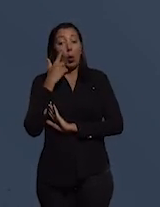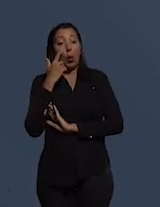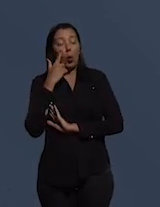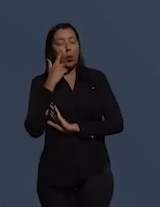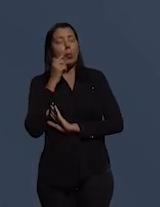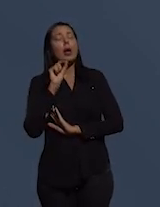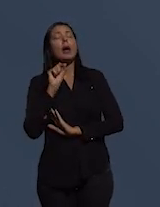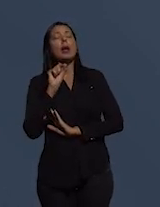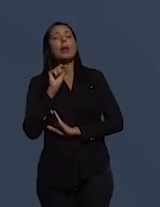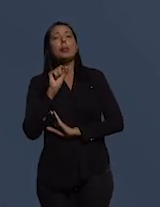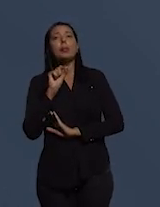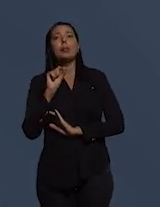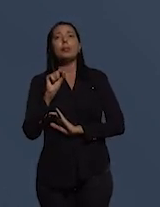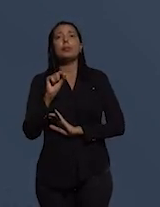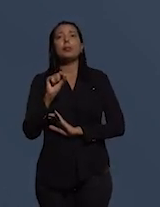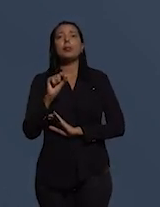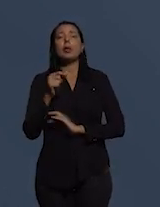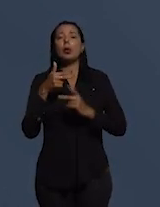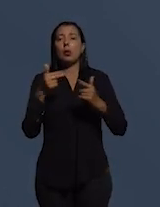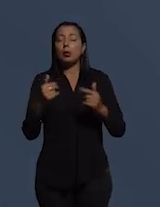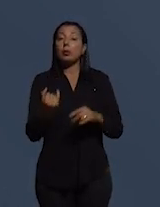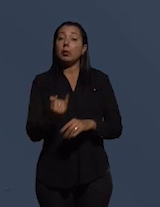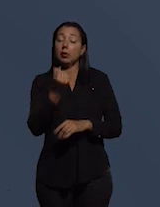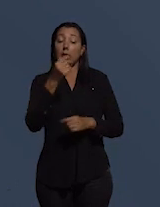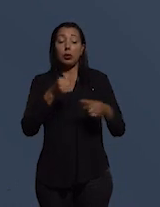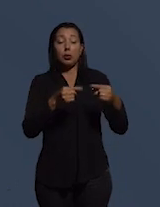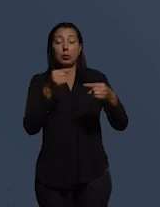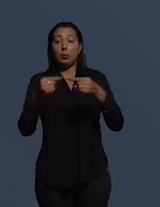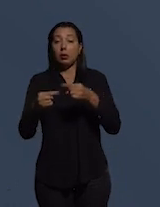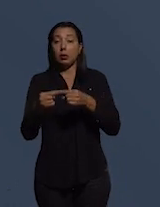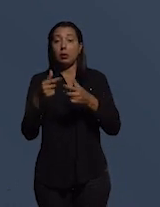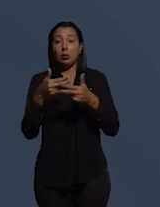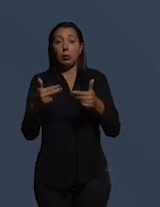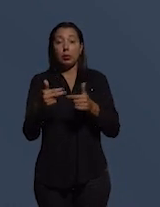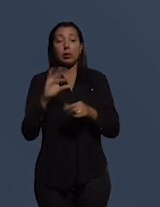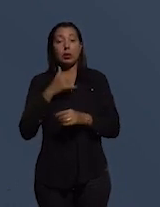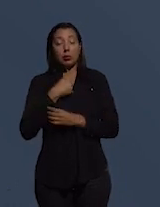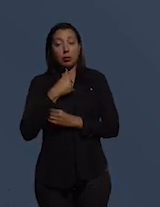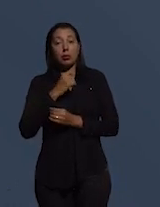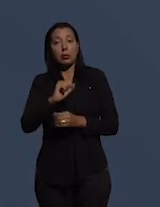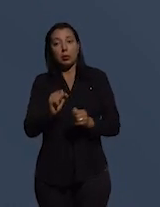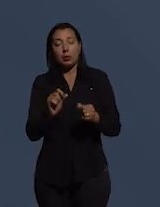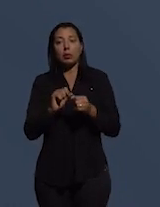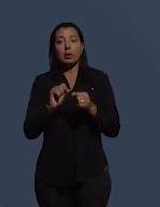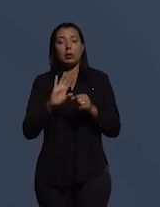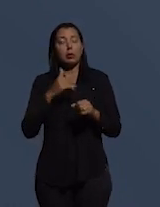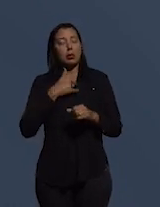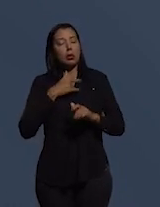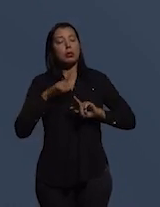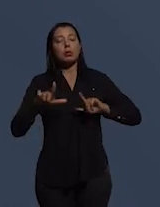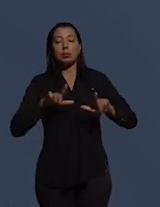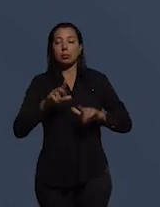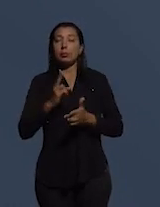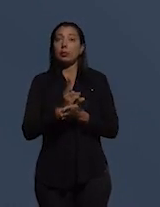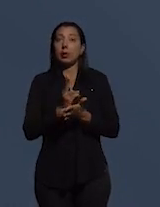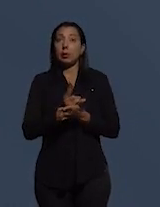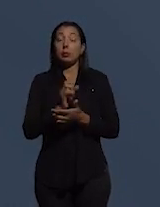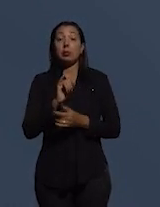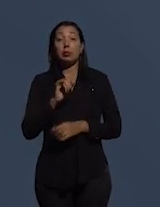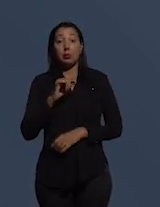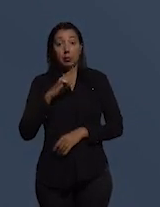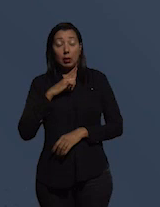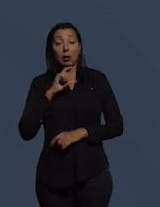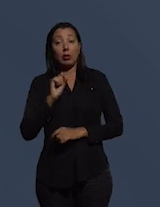chamado fatores relevantes de políticas coisas que nós podemos afetar com as nossas ações e existem